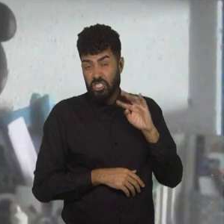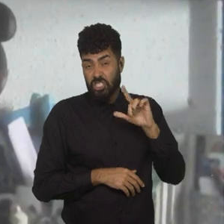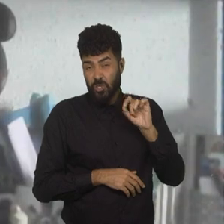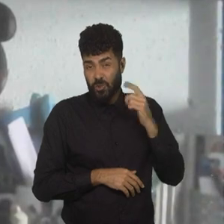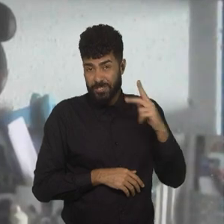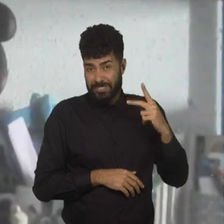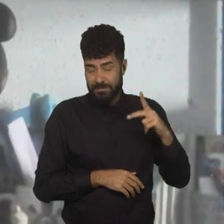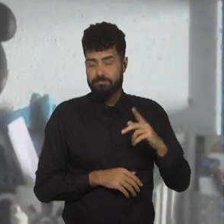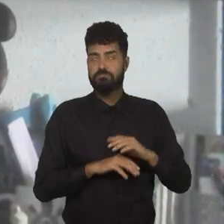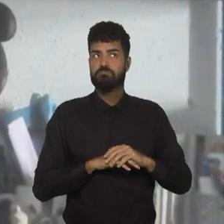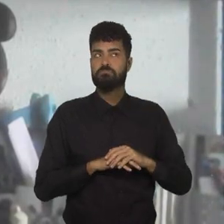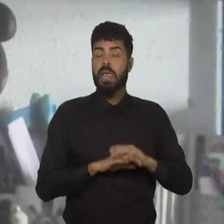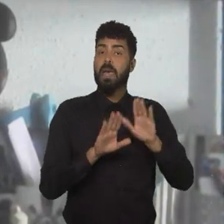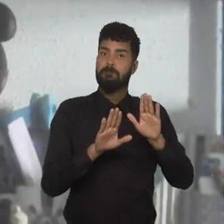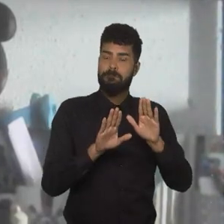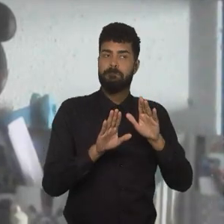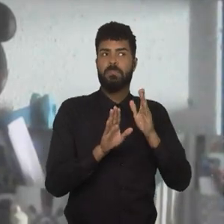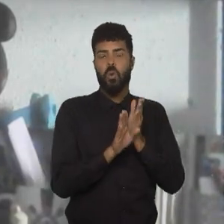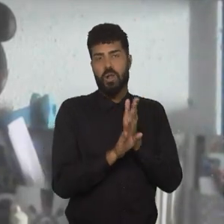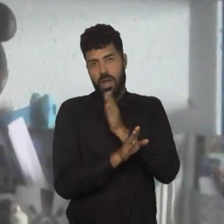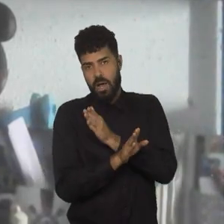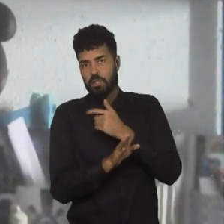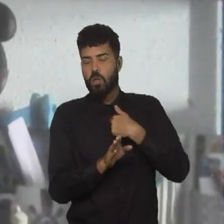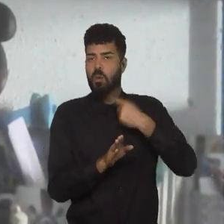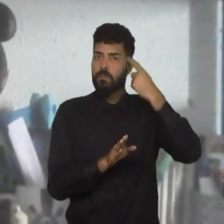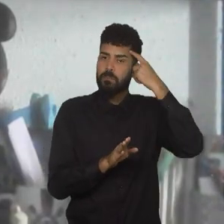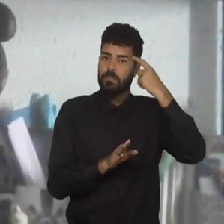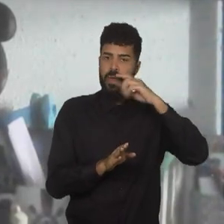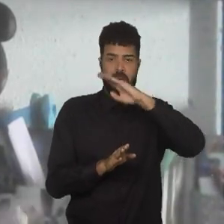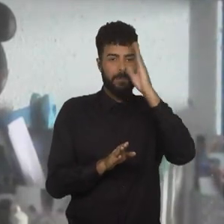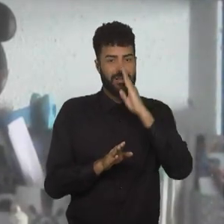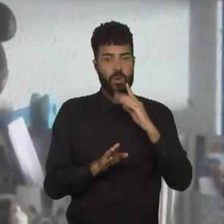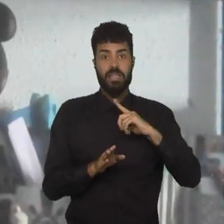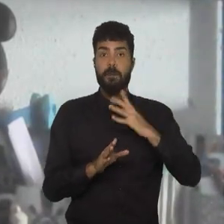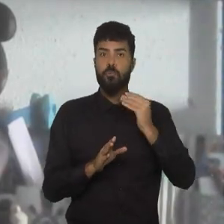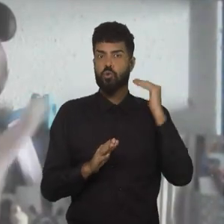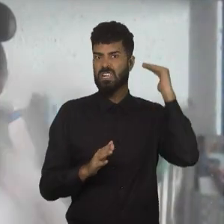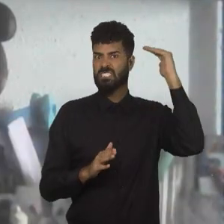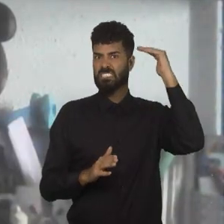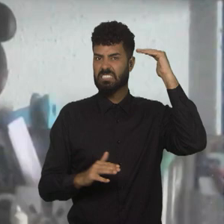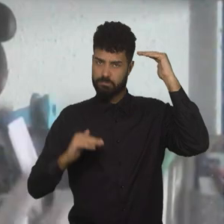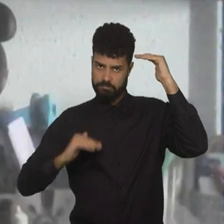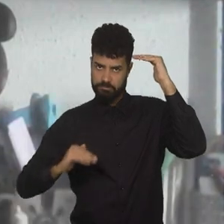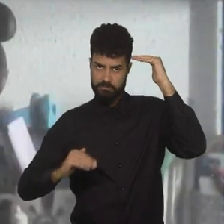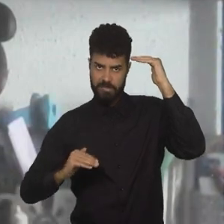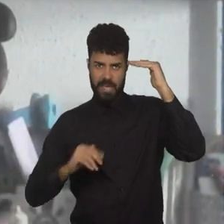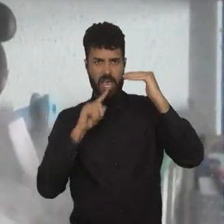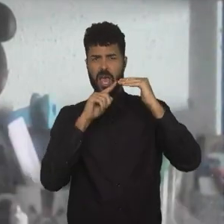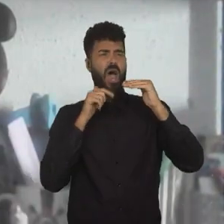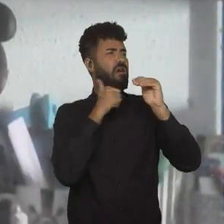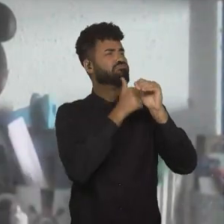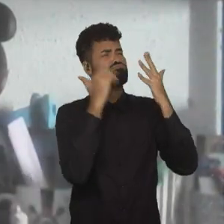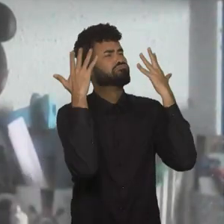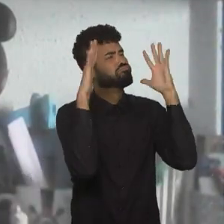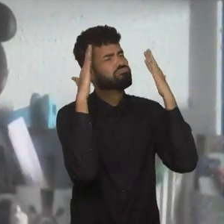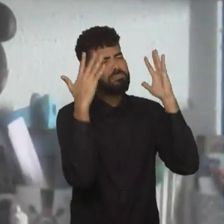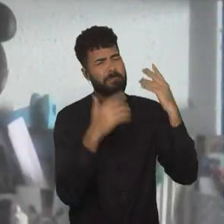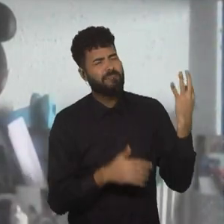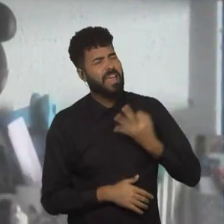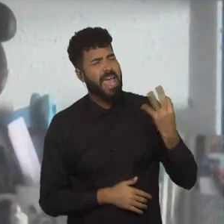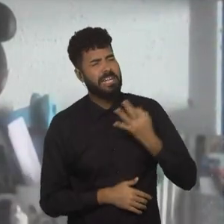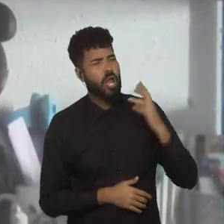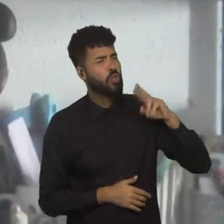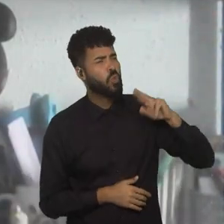mas eu não acho, porque eu acho que no Brasil a gente tem os dois extremos, a galera que acha que a pia é excelente, maravilhosa, e não errou em nada,